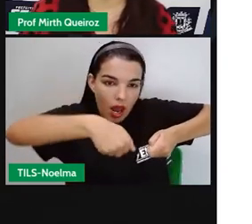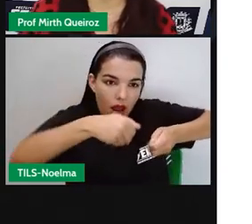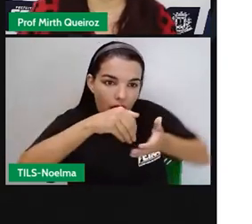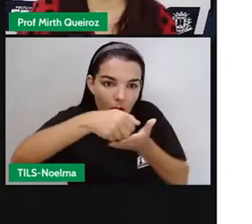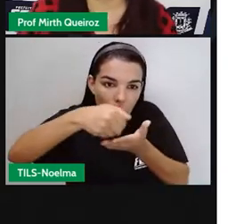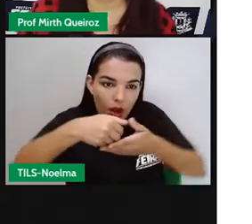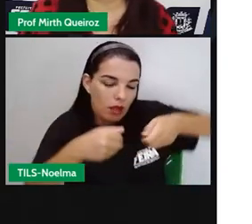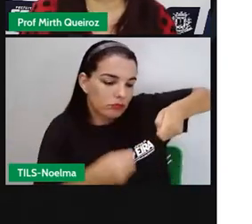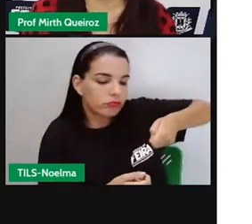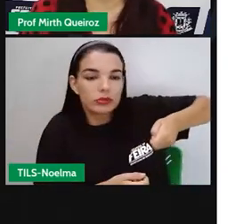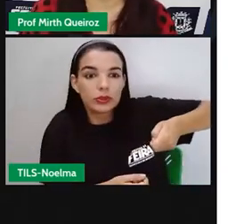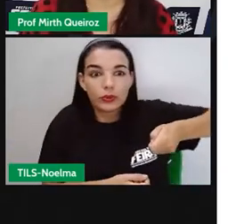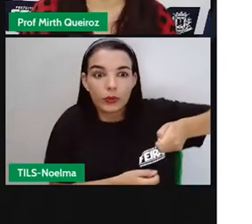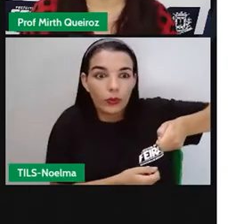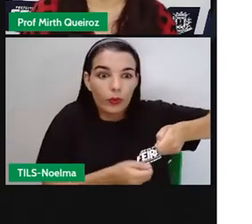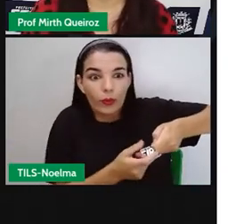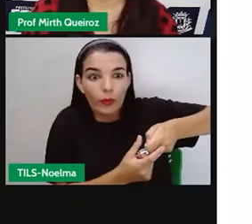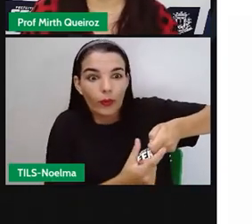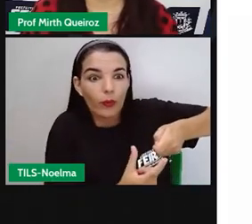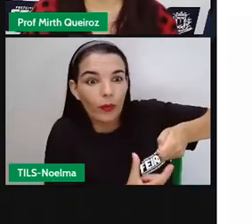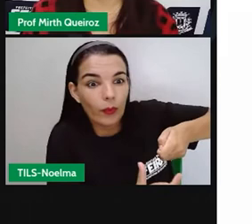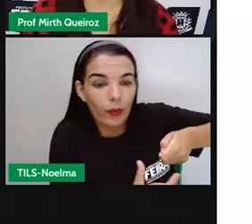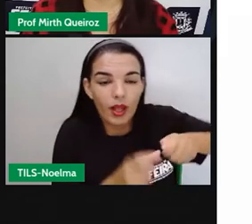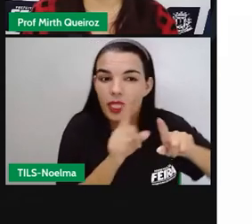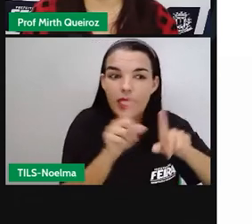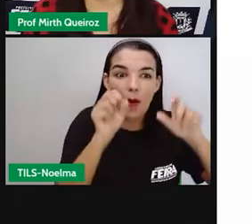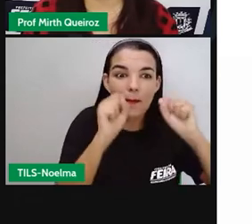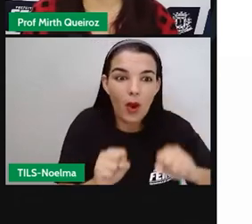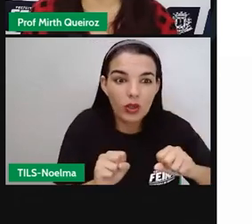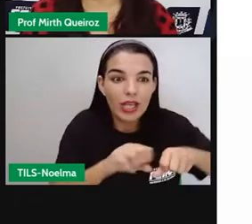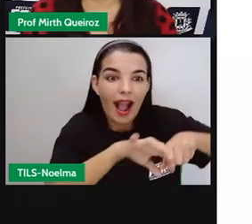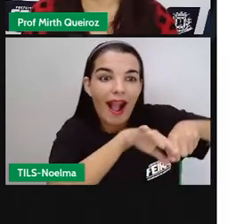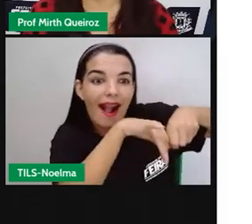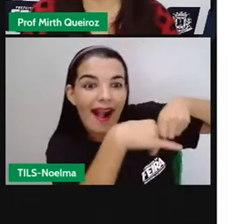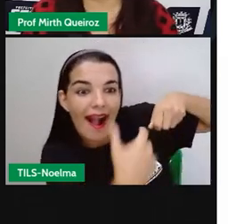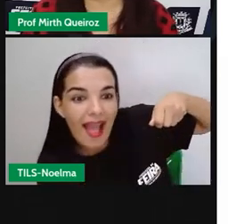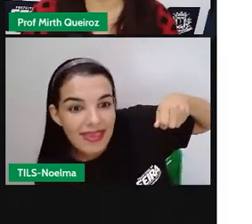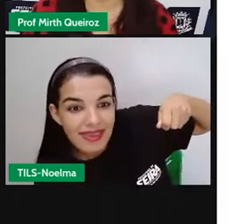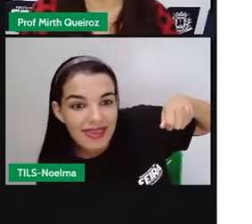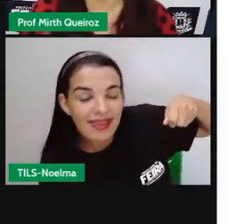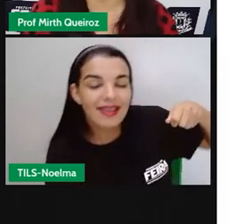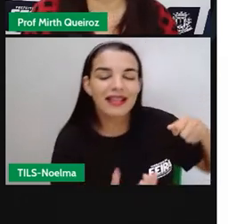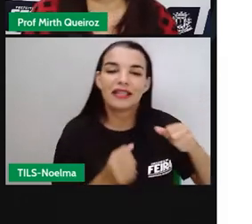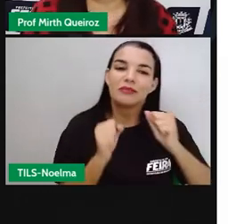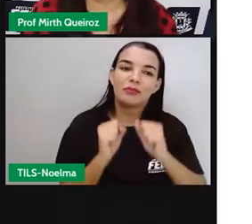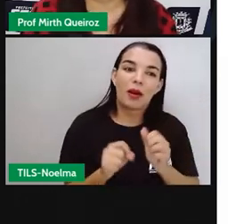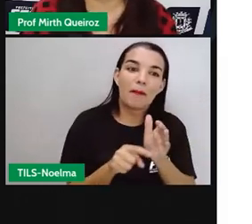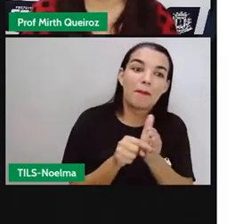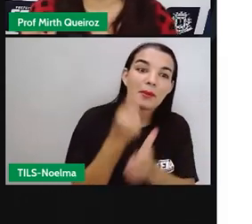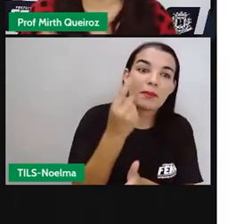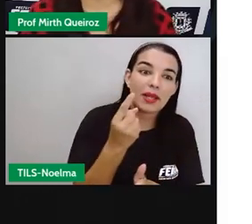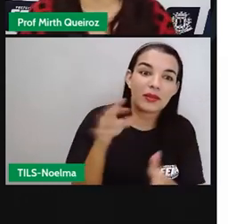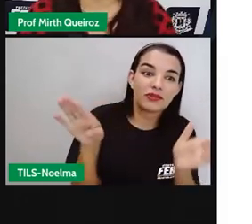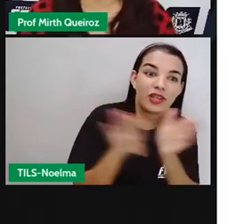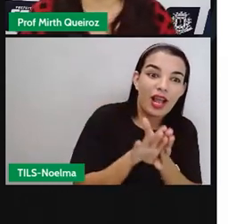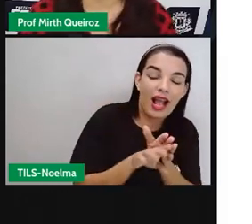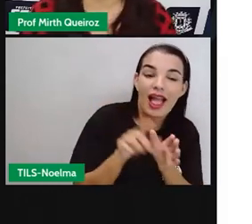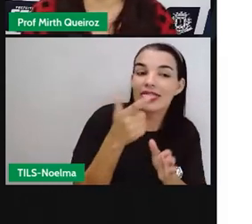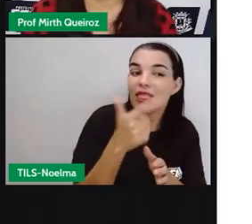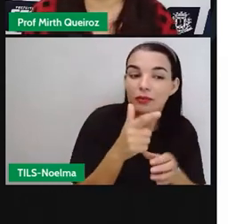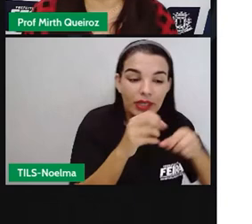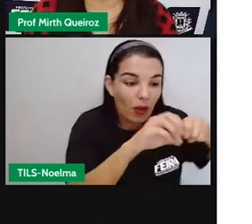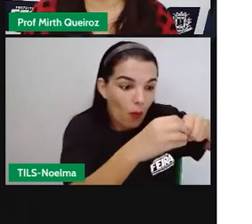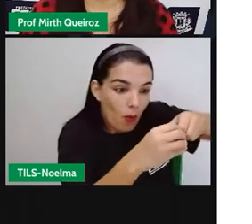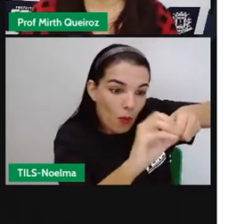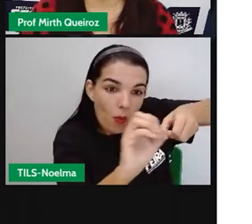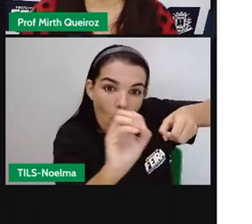atravessar uma linha. Geralmente os participantes vão andando rápido ou correndo. Porque quem chegar primeiro sem derrubar